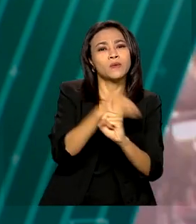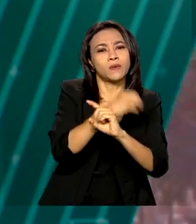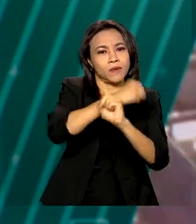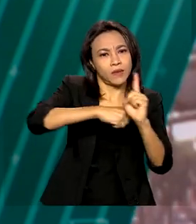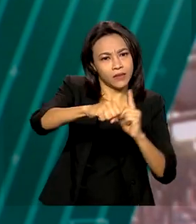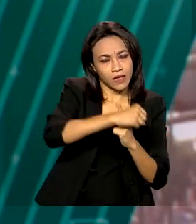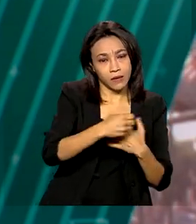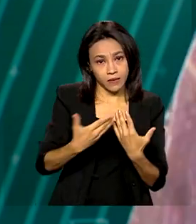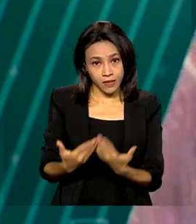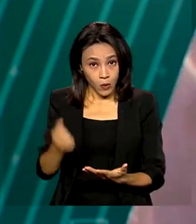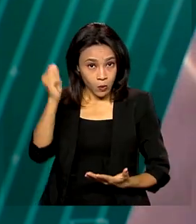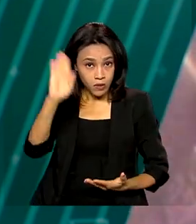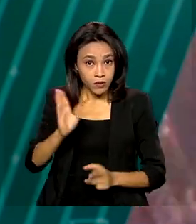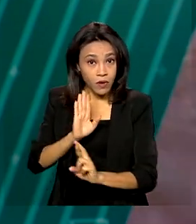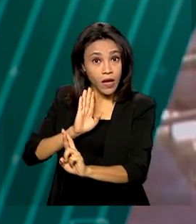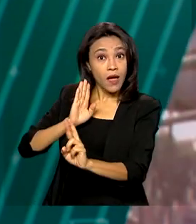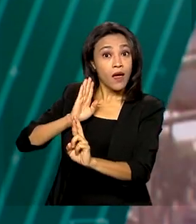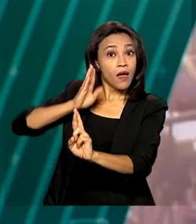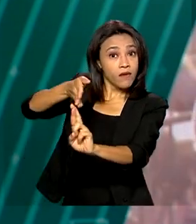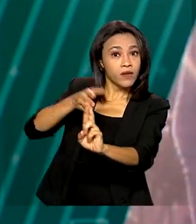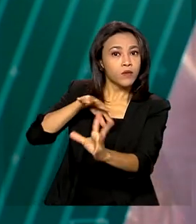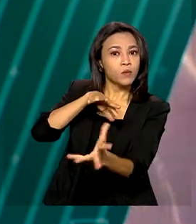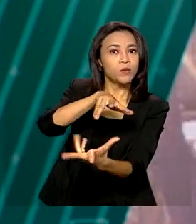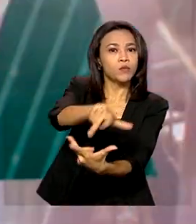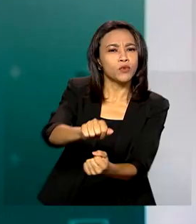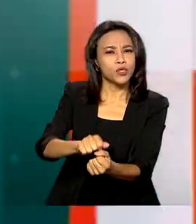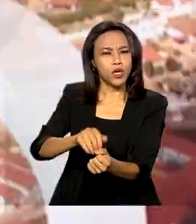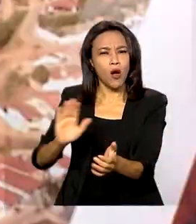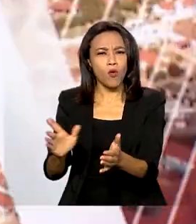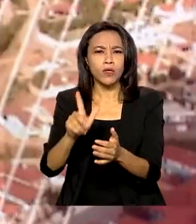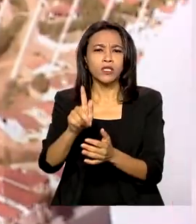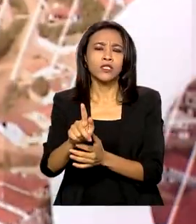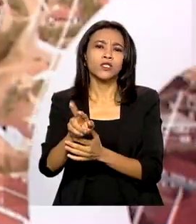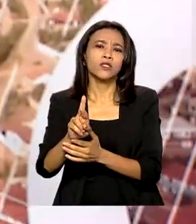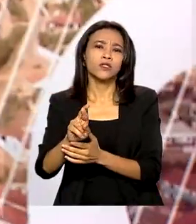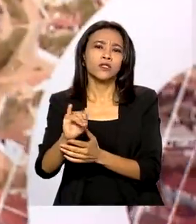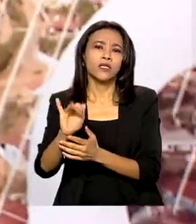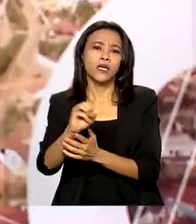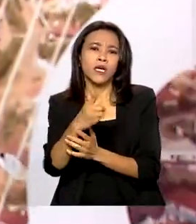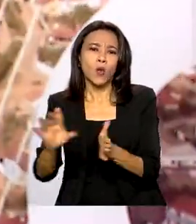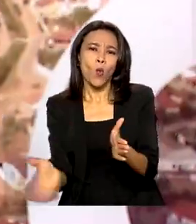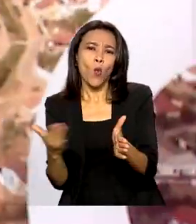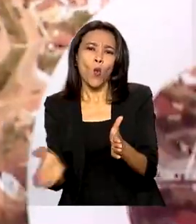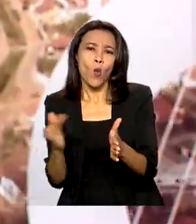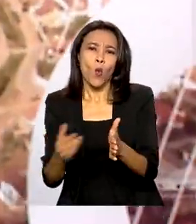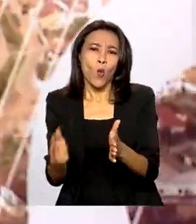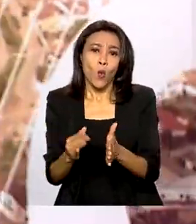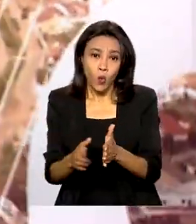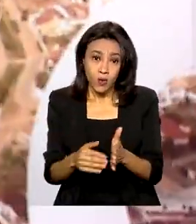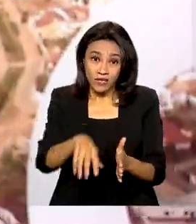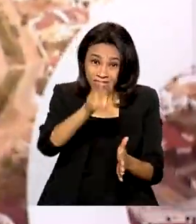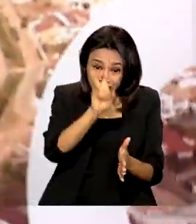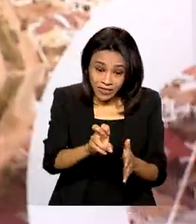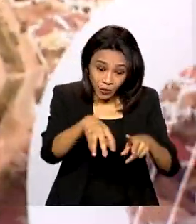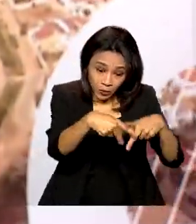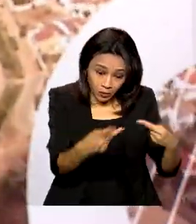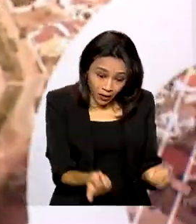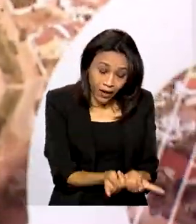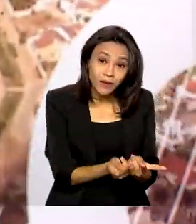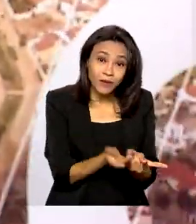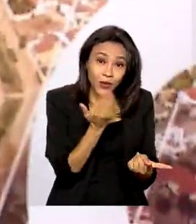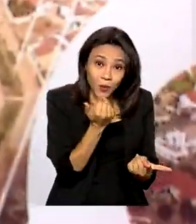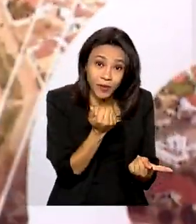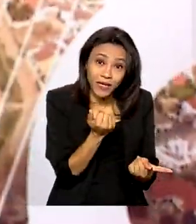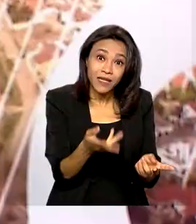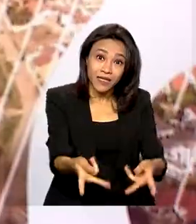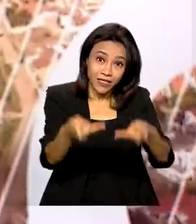O Brasil é líder mundial na produção de grãos e responsável por produzir um em cada cinco pratos de comida que